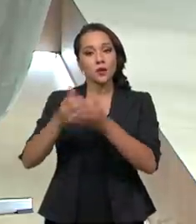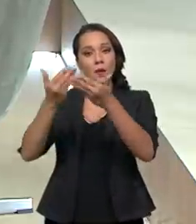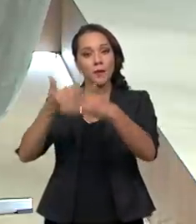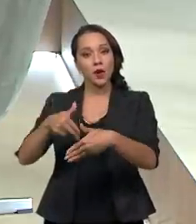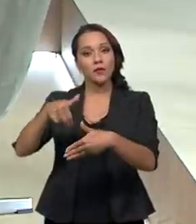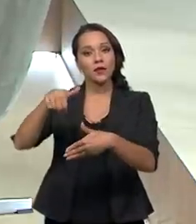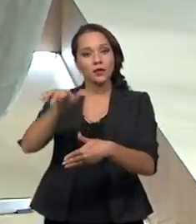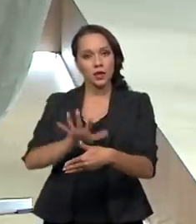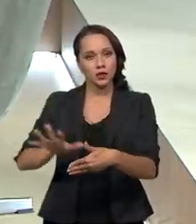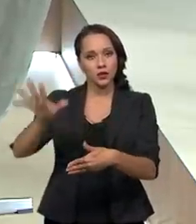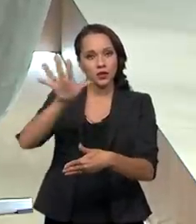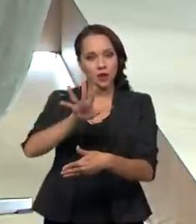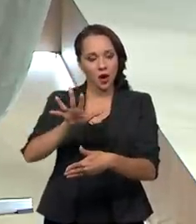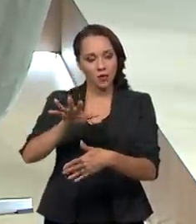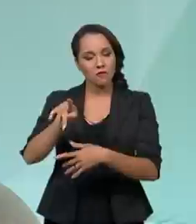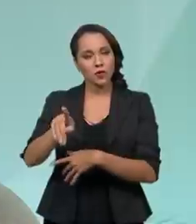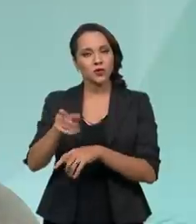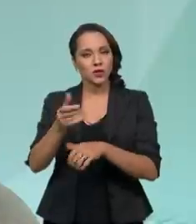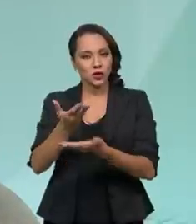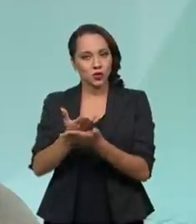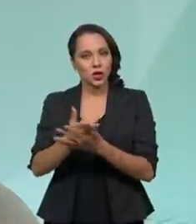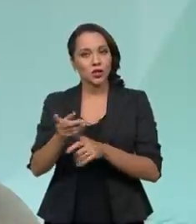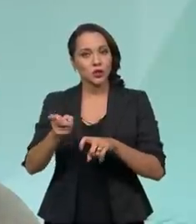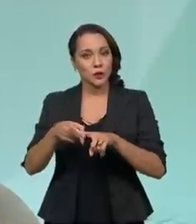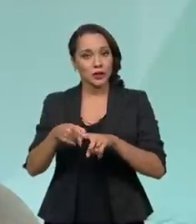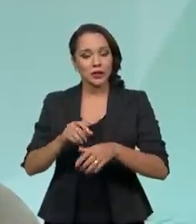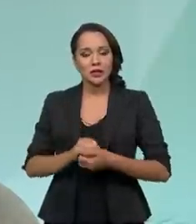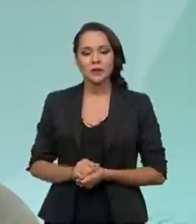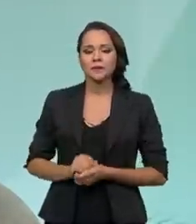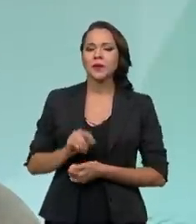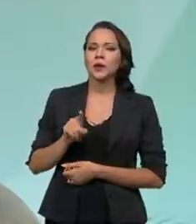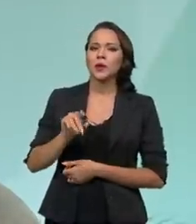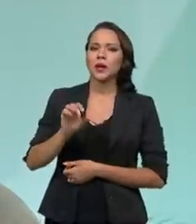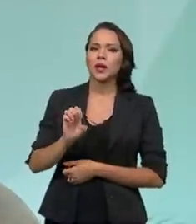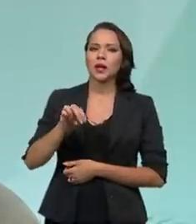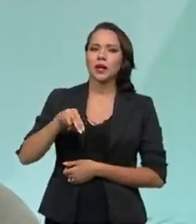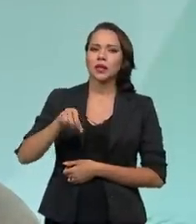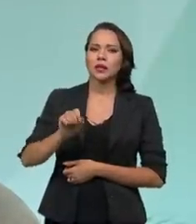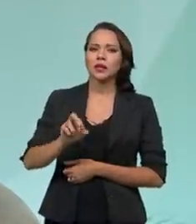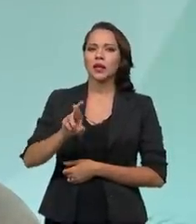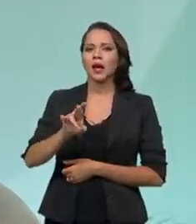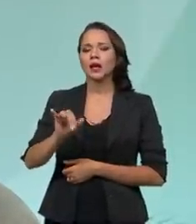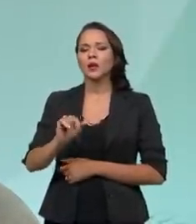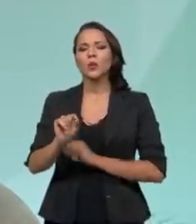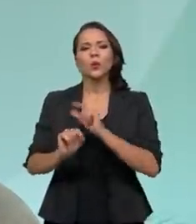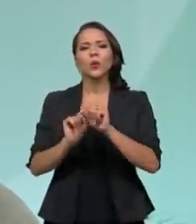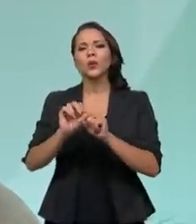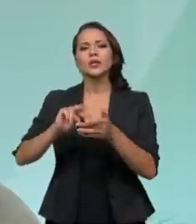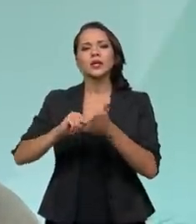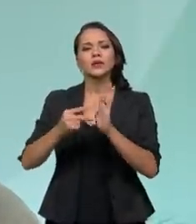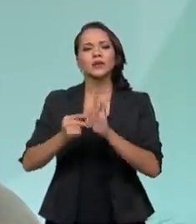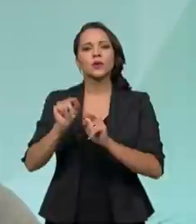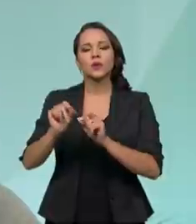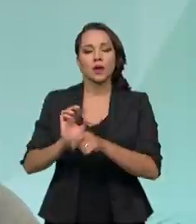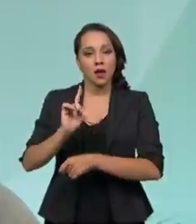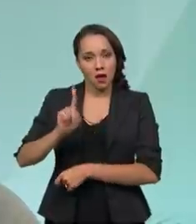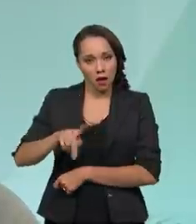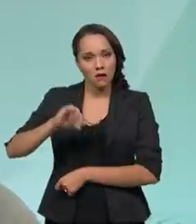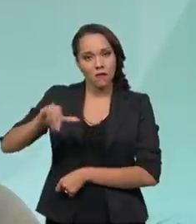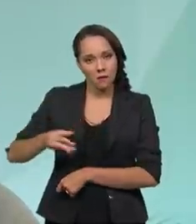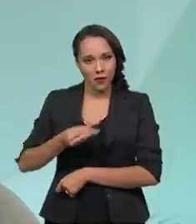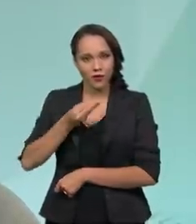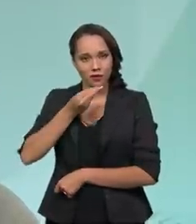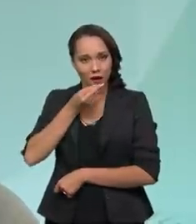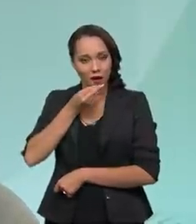nacional para os residentes. O que significa o Enari desde aquele seu nascedor? Uma oportunidade